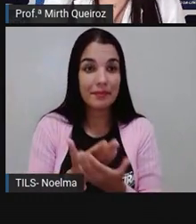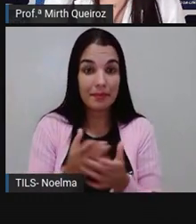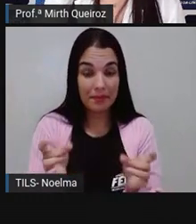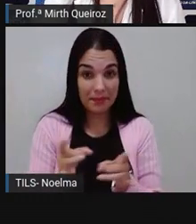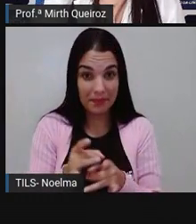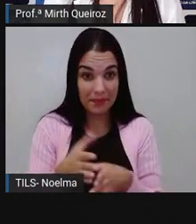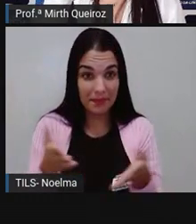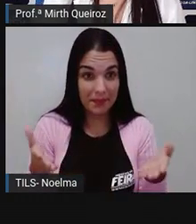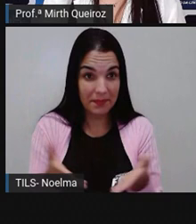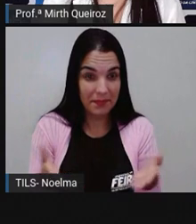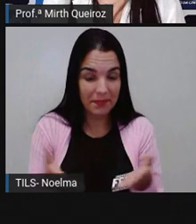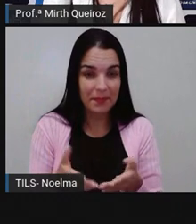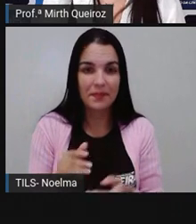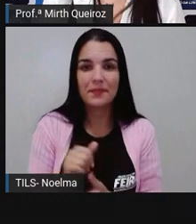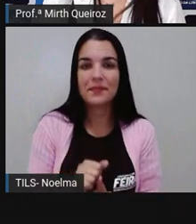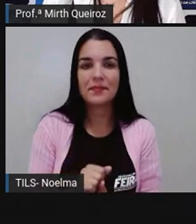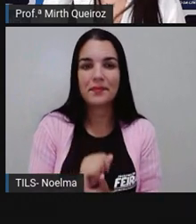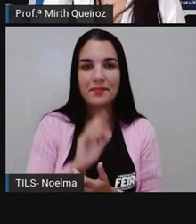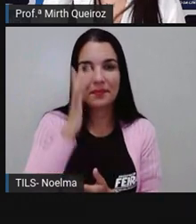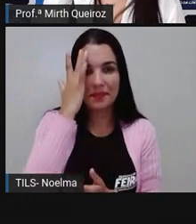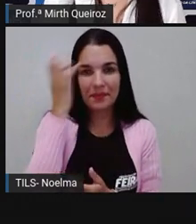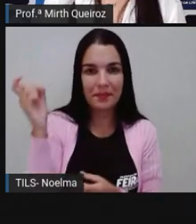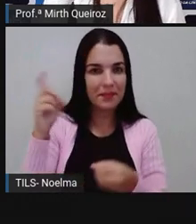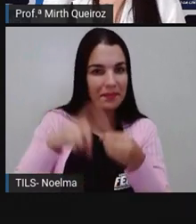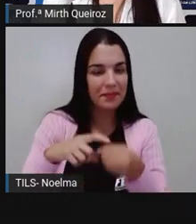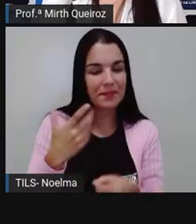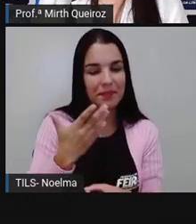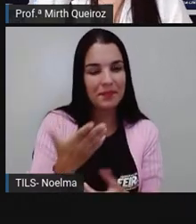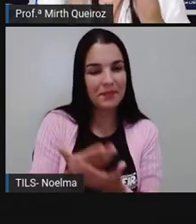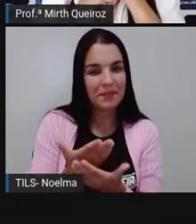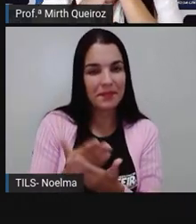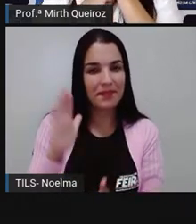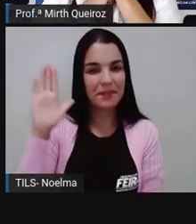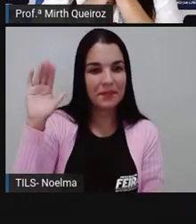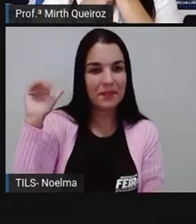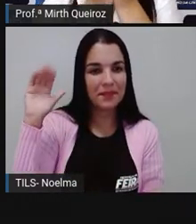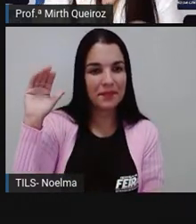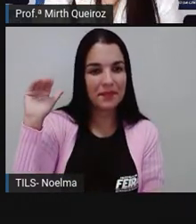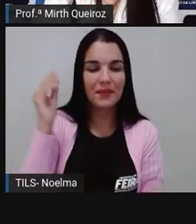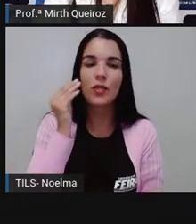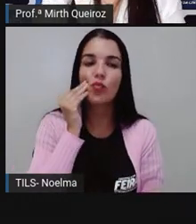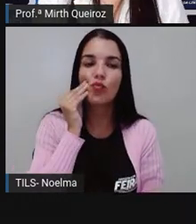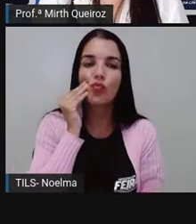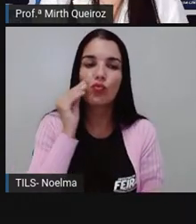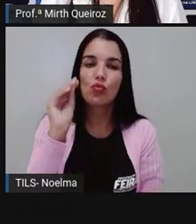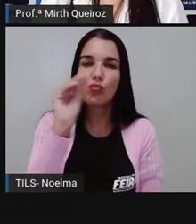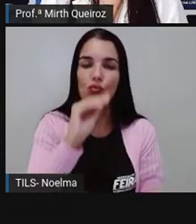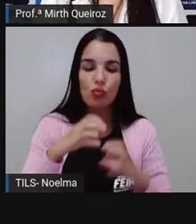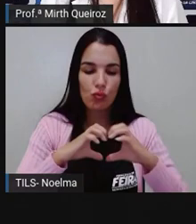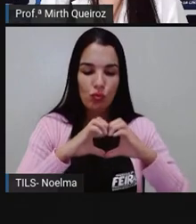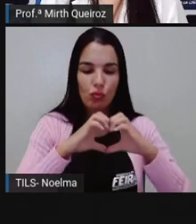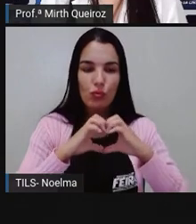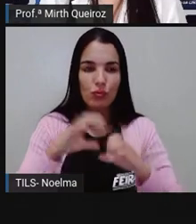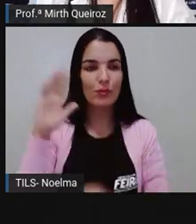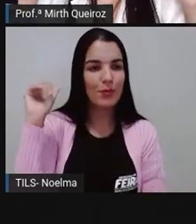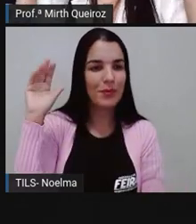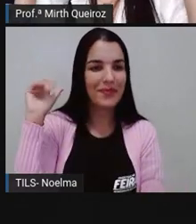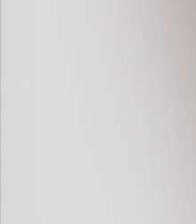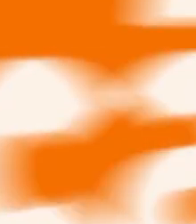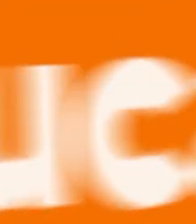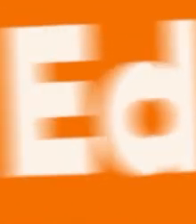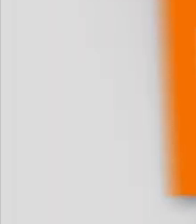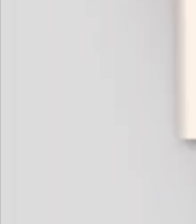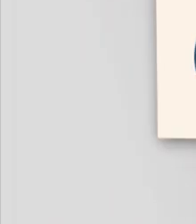ficando Por aqui E amanhã A gente volta Com mais uma aula Beijão No coração De cada um de vocês E até mais